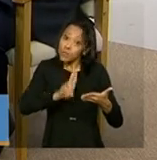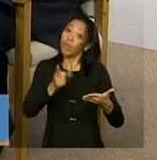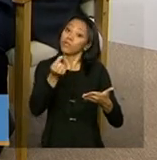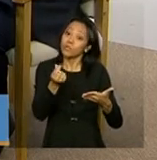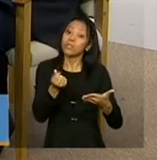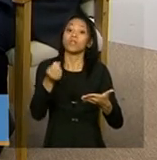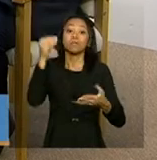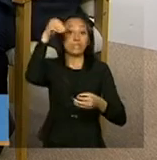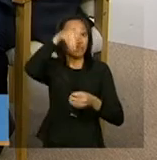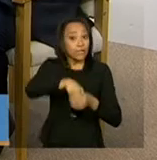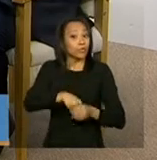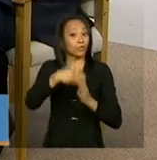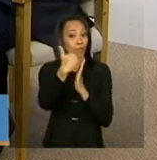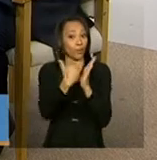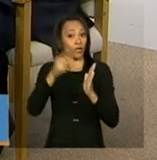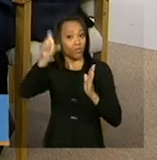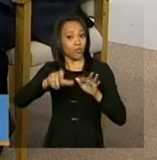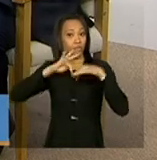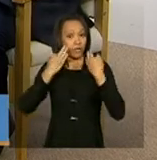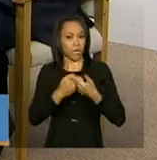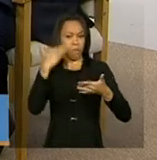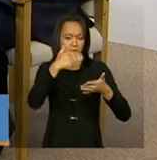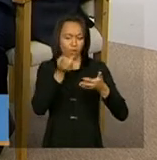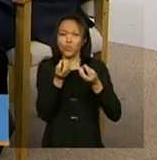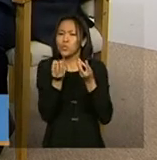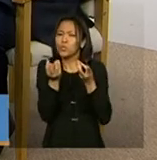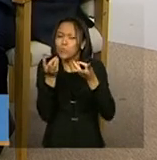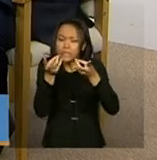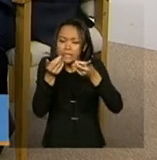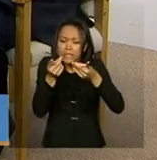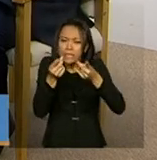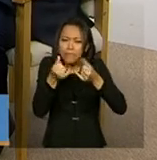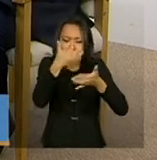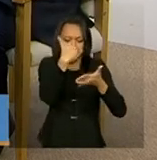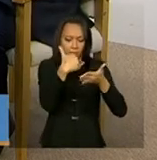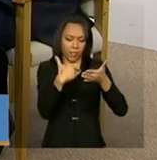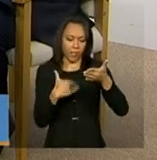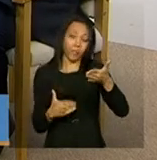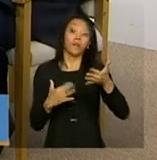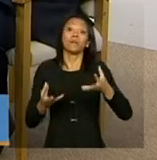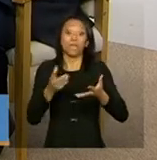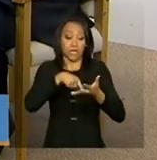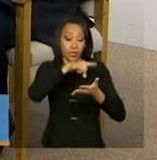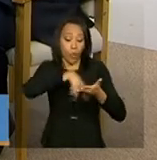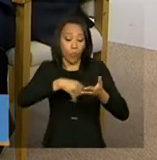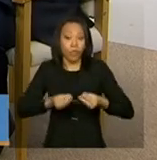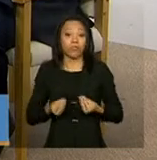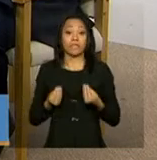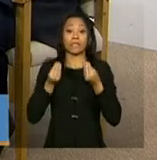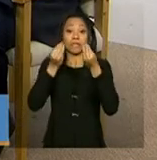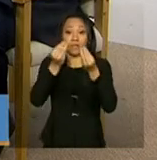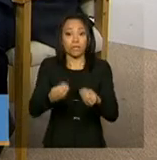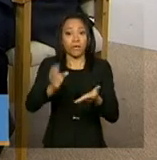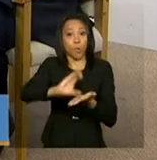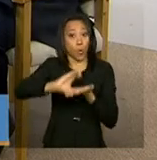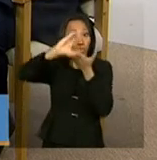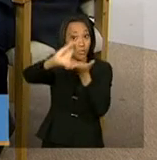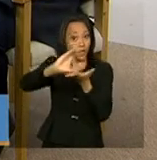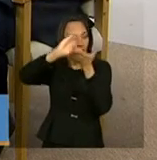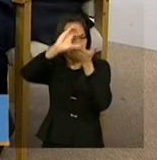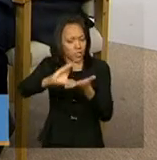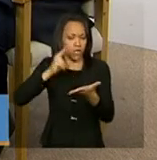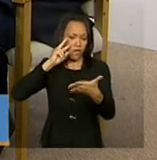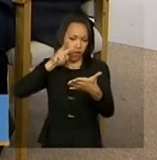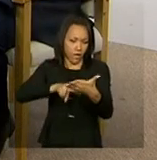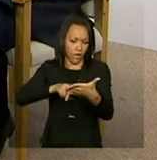gestão do programa Bolsa Família e do Cadastro, encaminha para o Conselho, essa documentação vai subsidiar o Conselho na